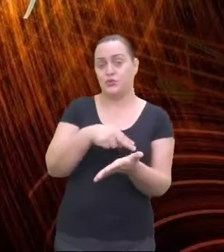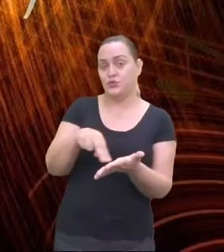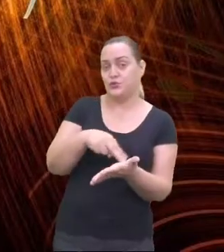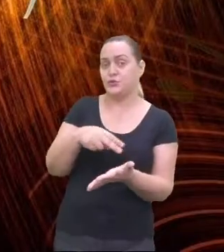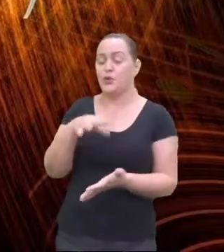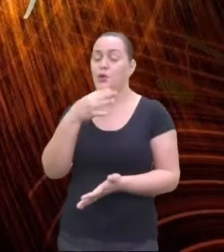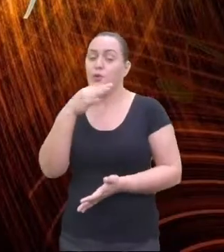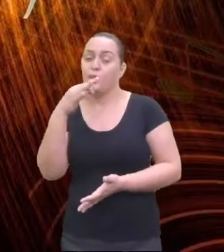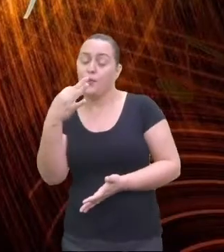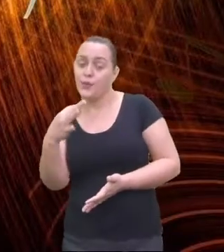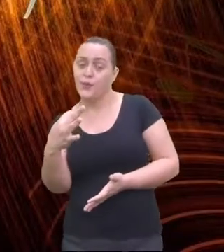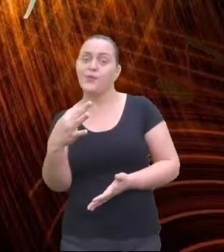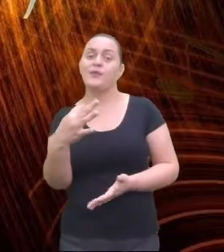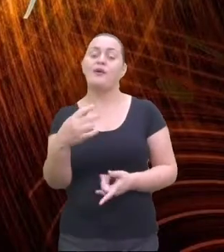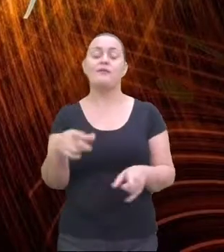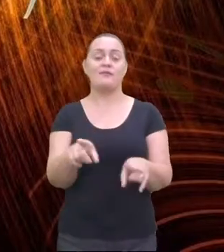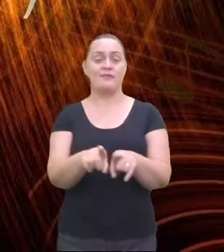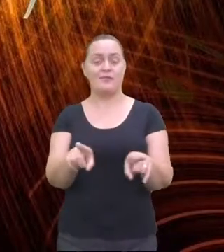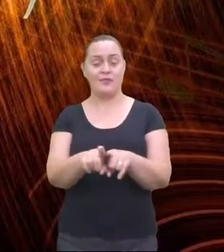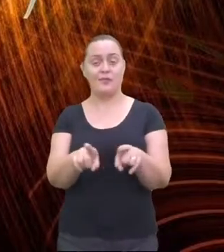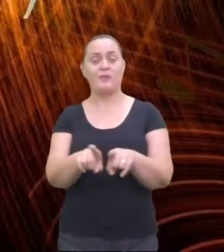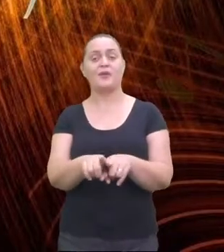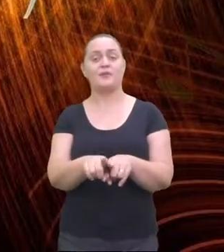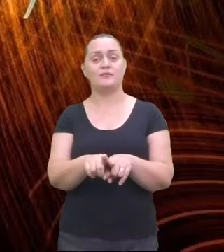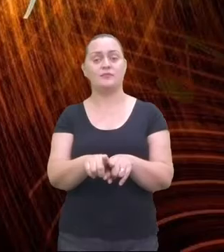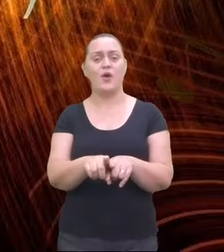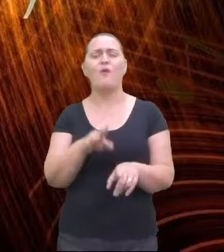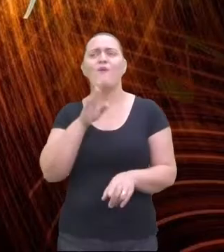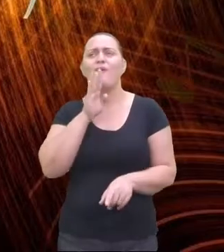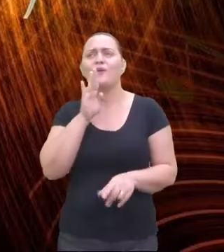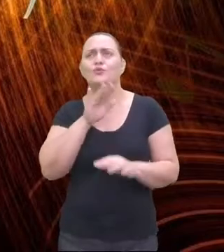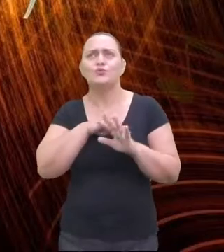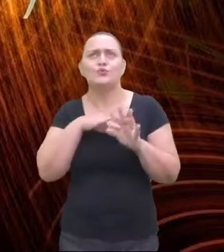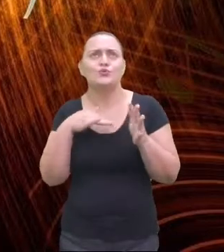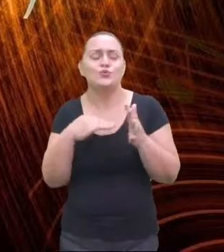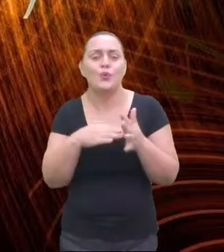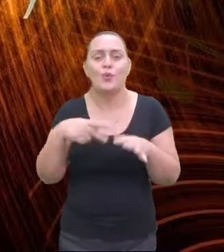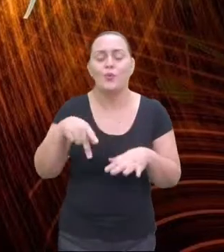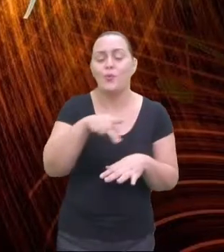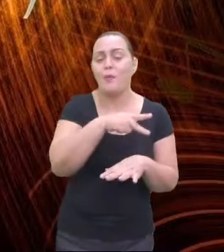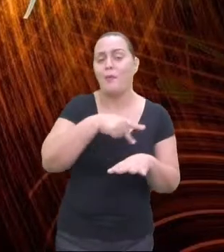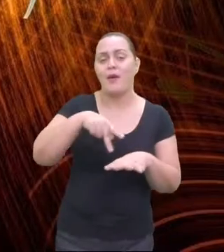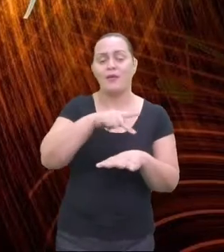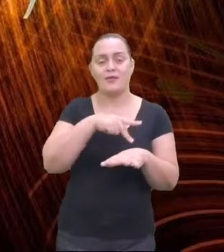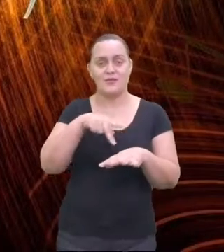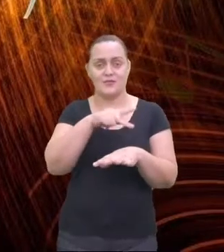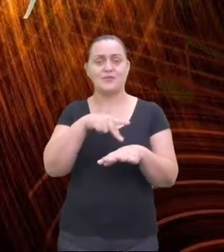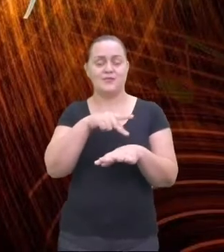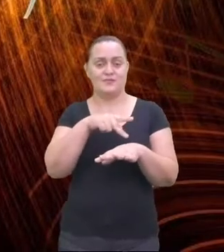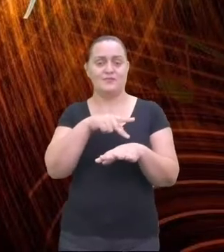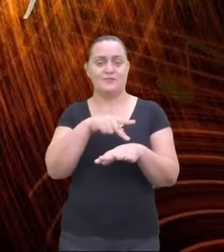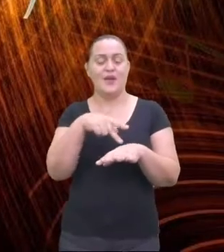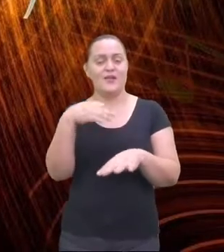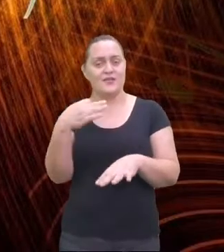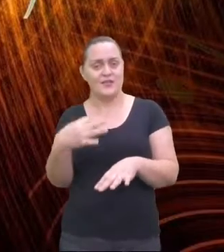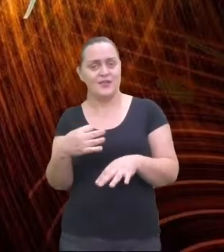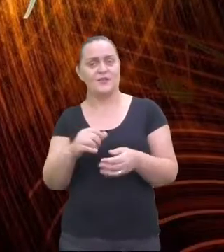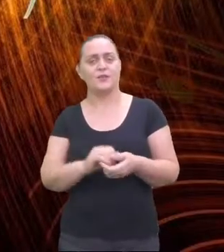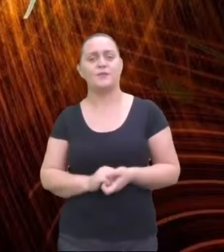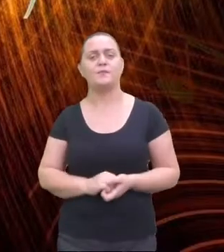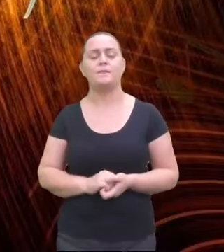Então, ela era uma marchinha canavalesca conhecida em todo o país. Pixinguinha, por sua vez, compôs